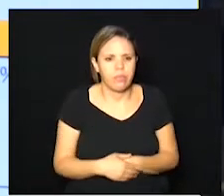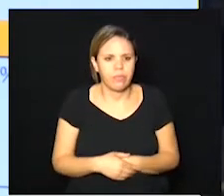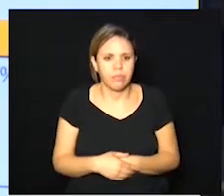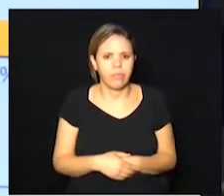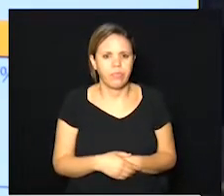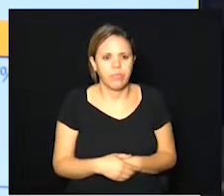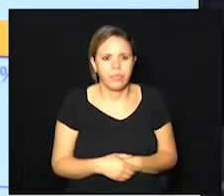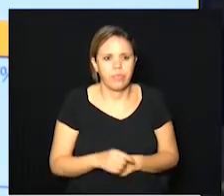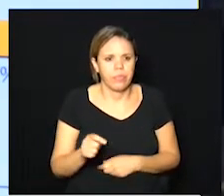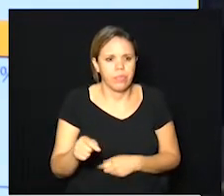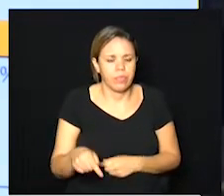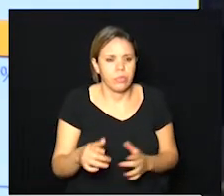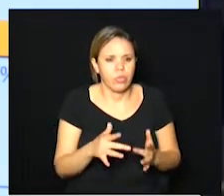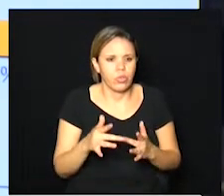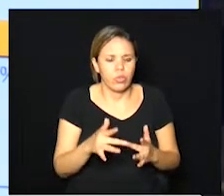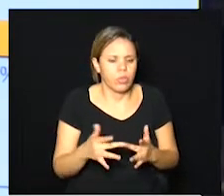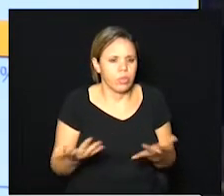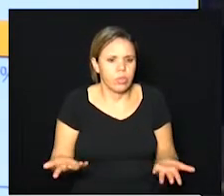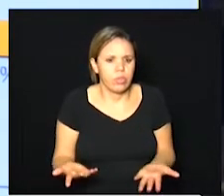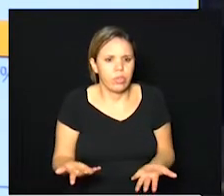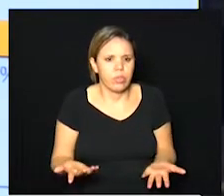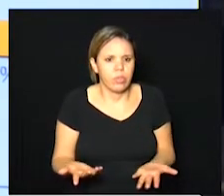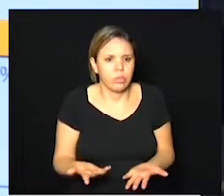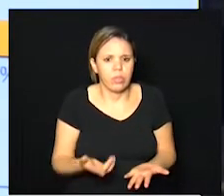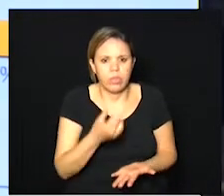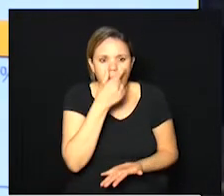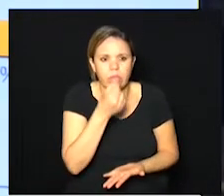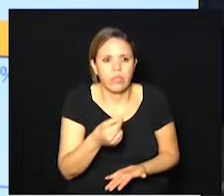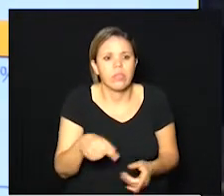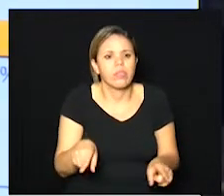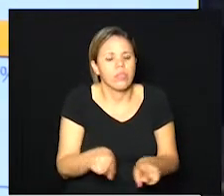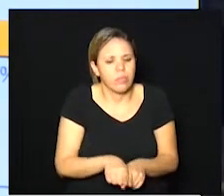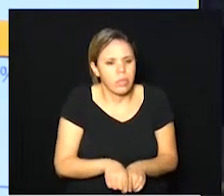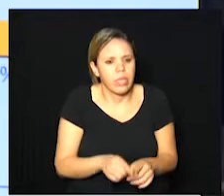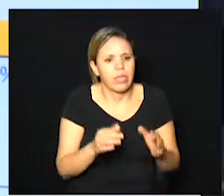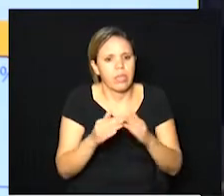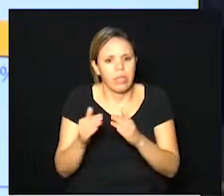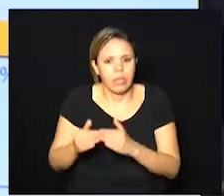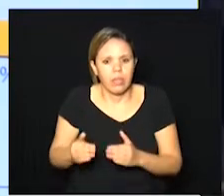aqui o contato do indivíduo com síndrome gripal também em casa